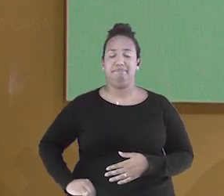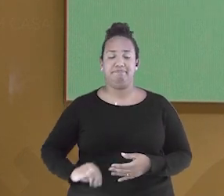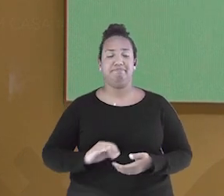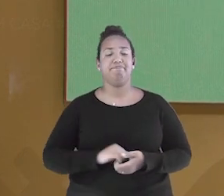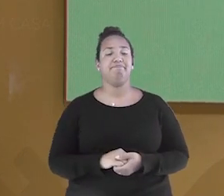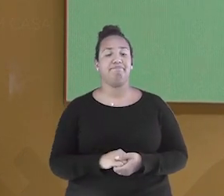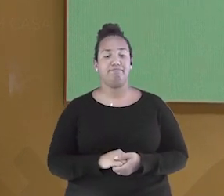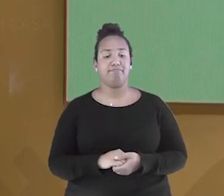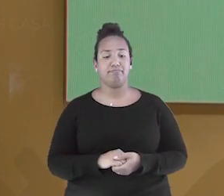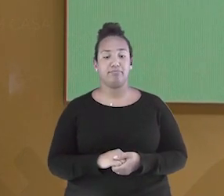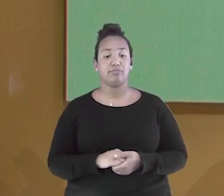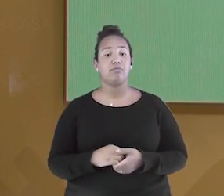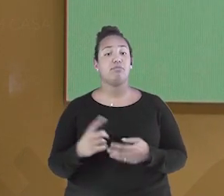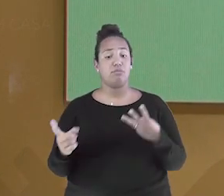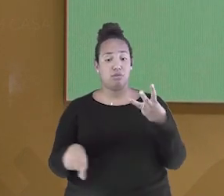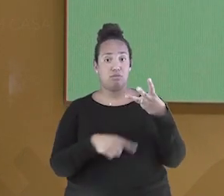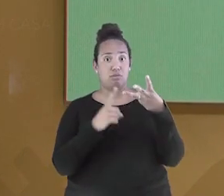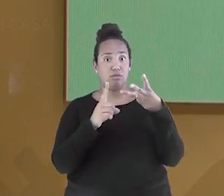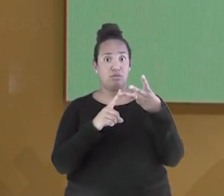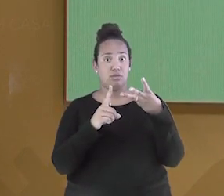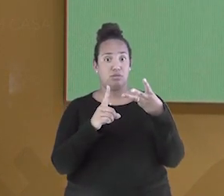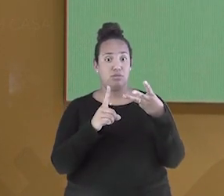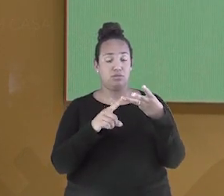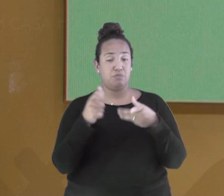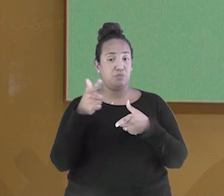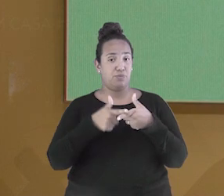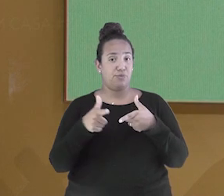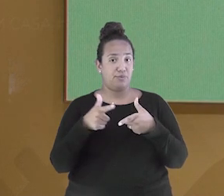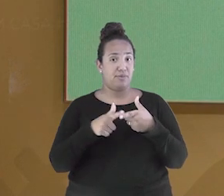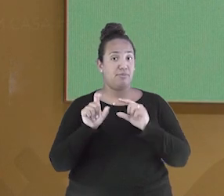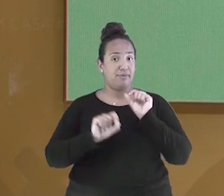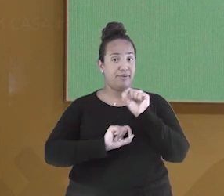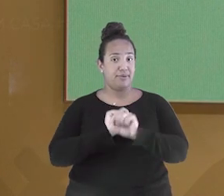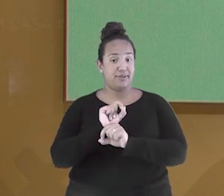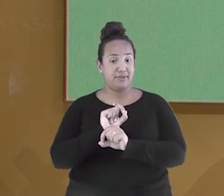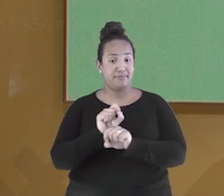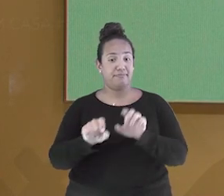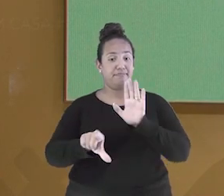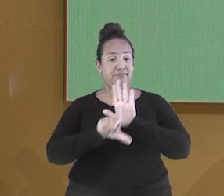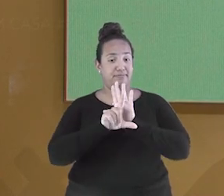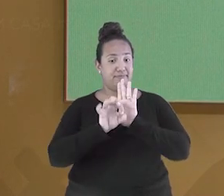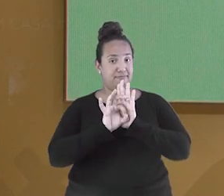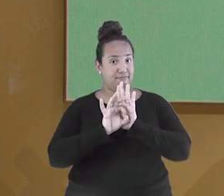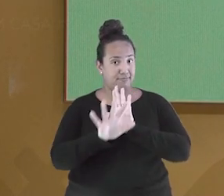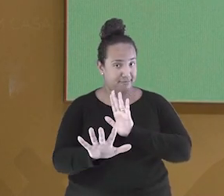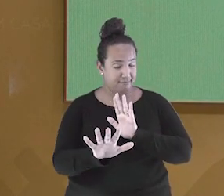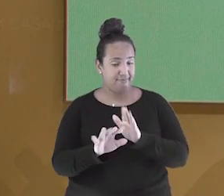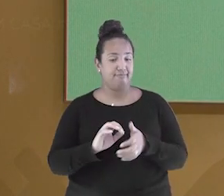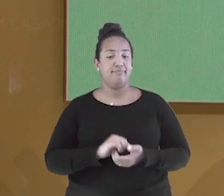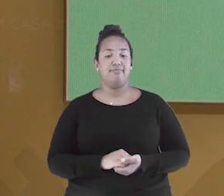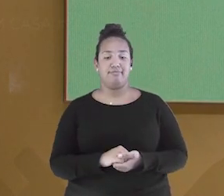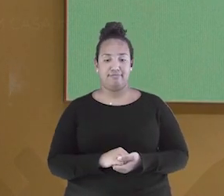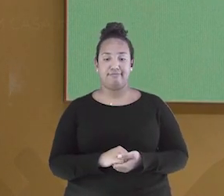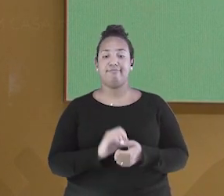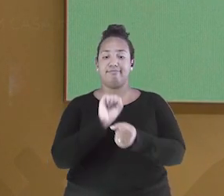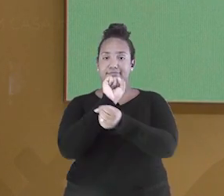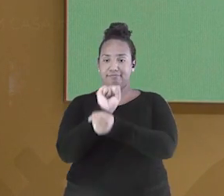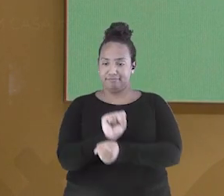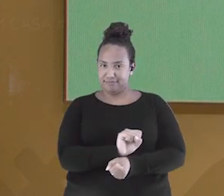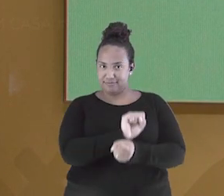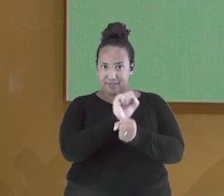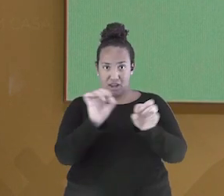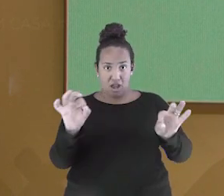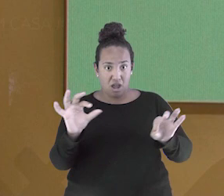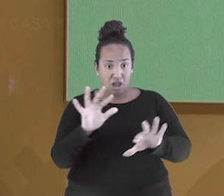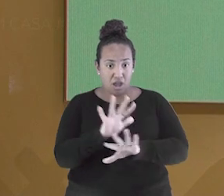terceiro ponto da crise do Império, a questão abolicionista. A abolição da escravidão contava com dois principais